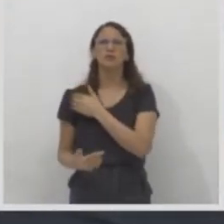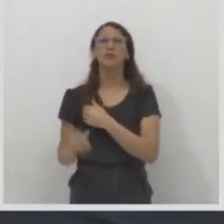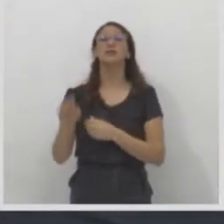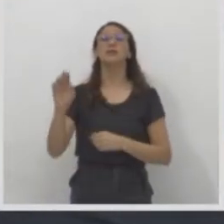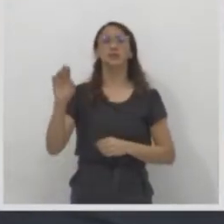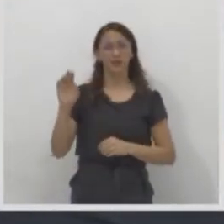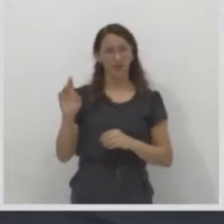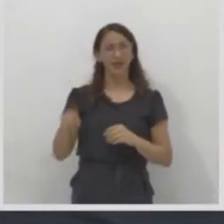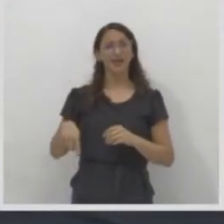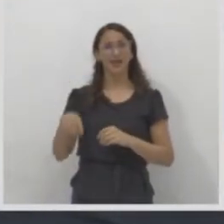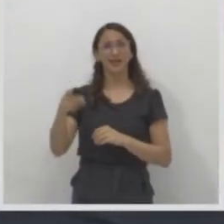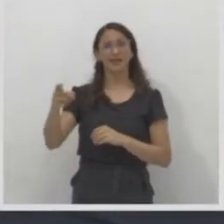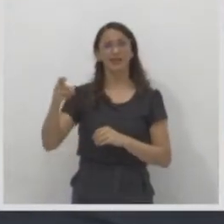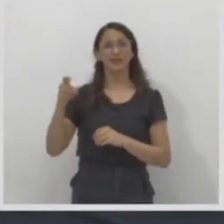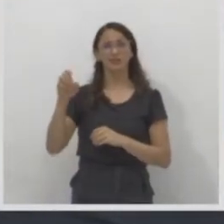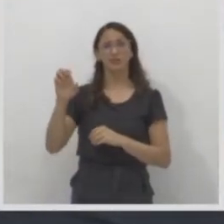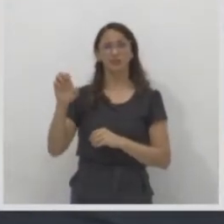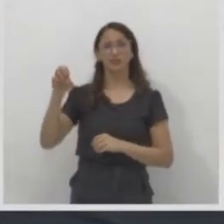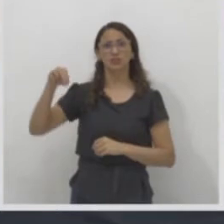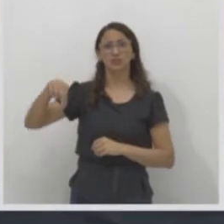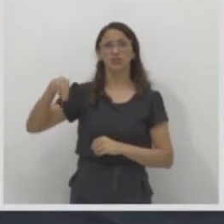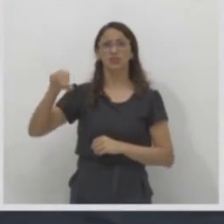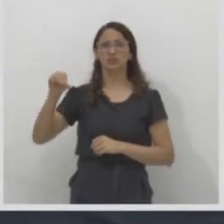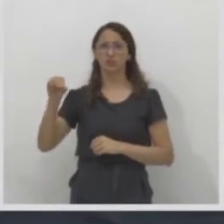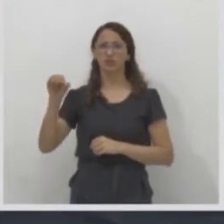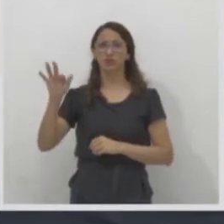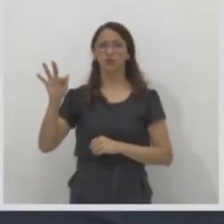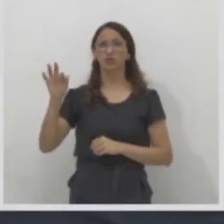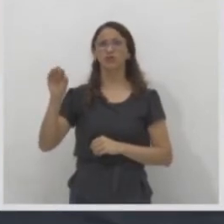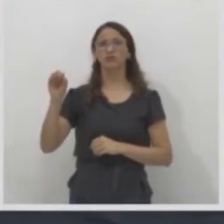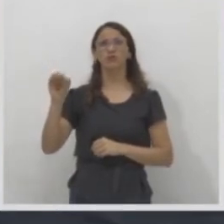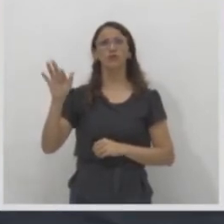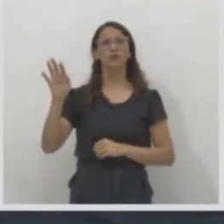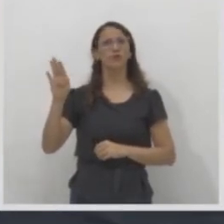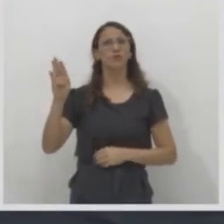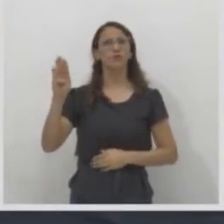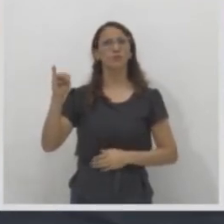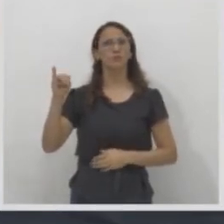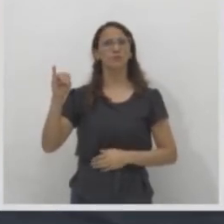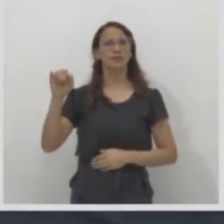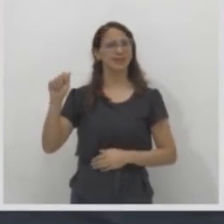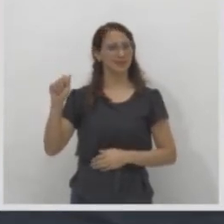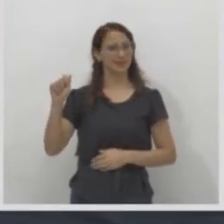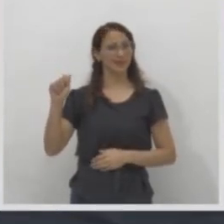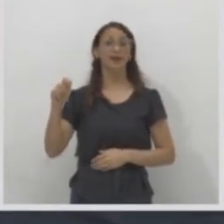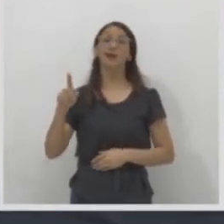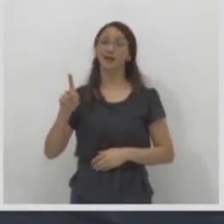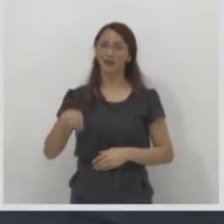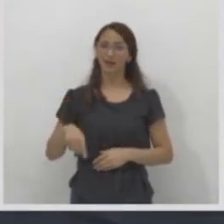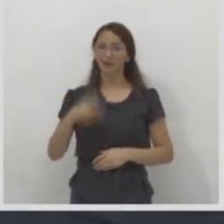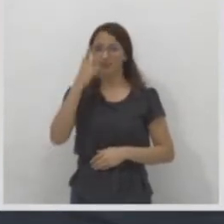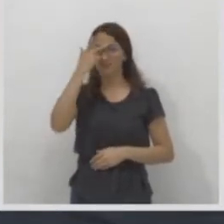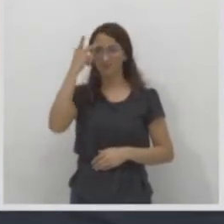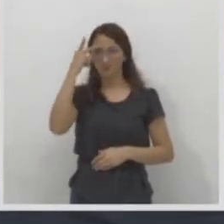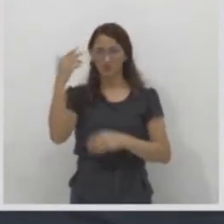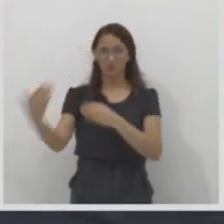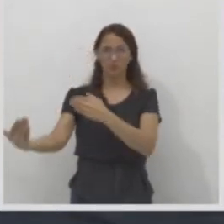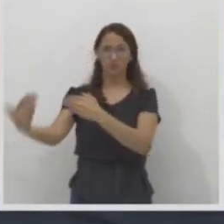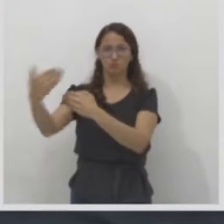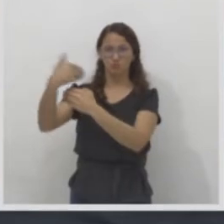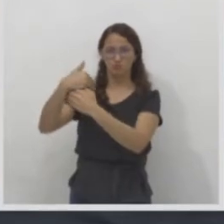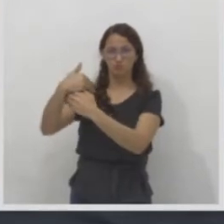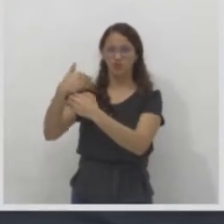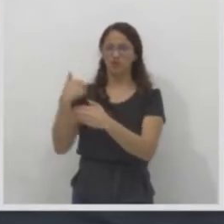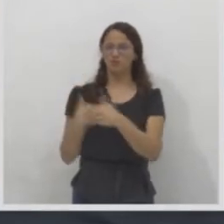Xenofobia. Tudo junto. Xenofobia. Xenofobia é o preconceito ao imigrante.